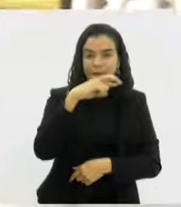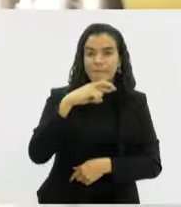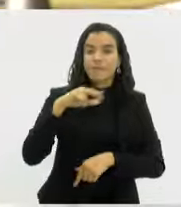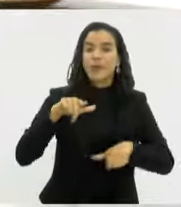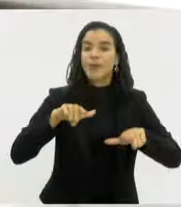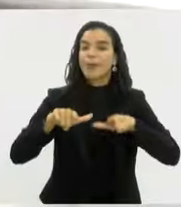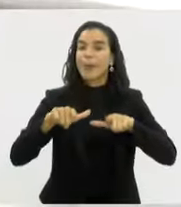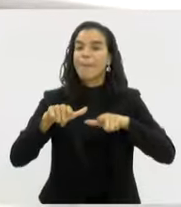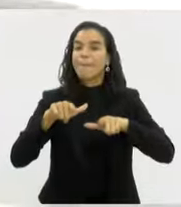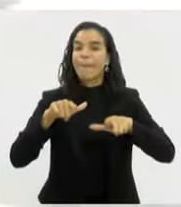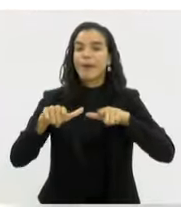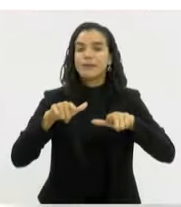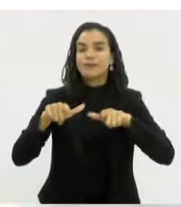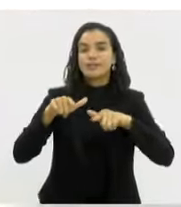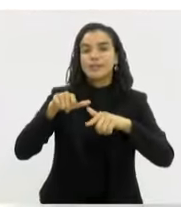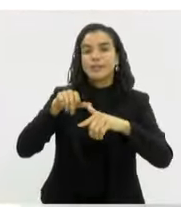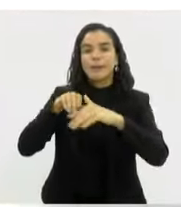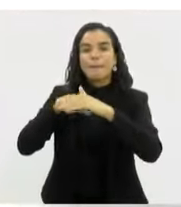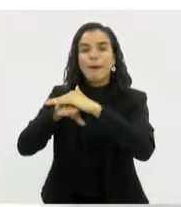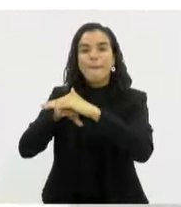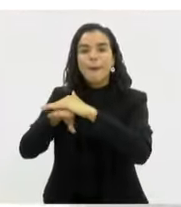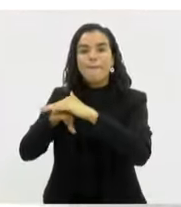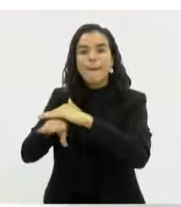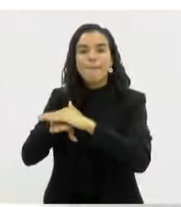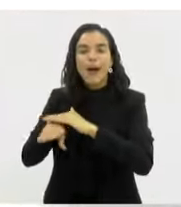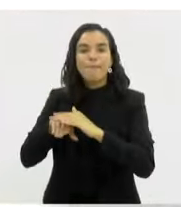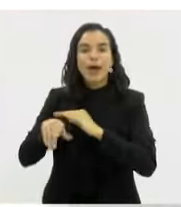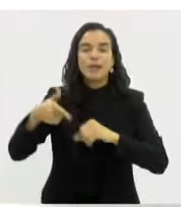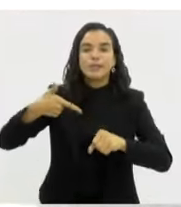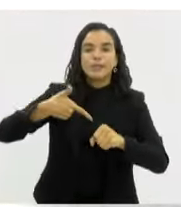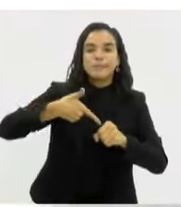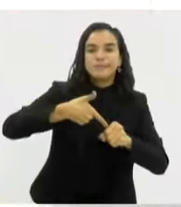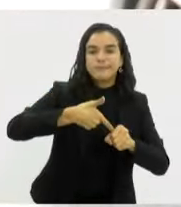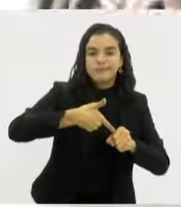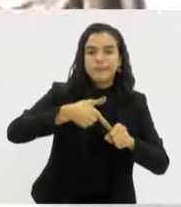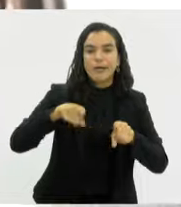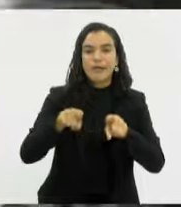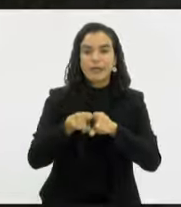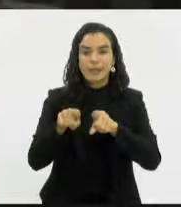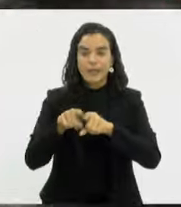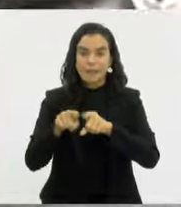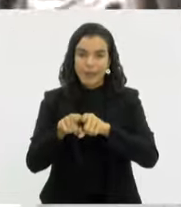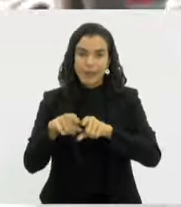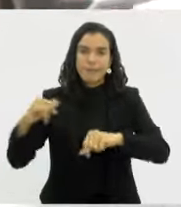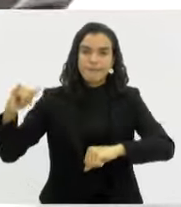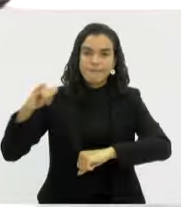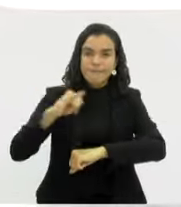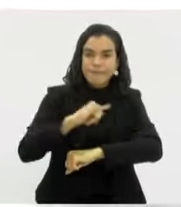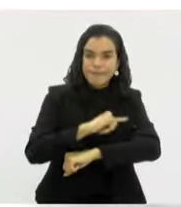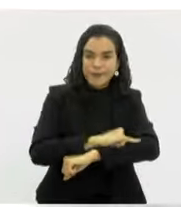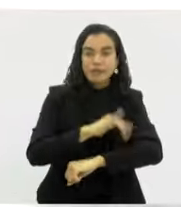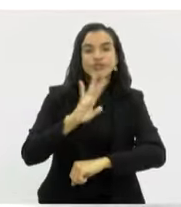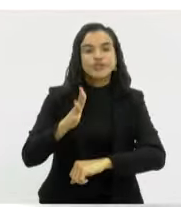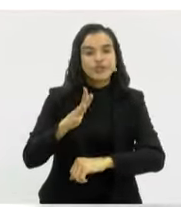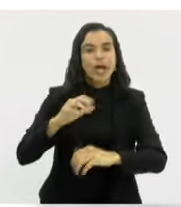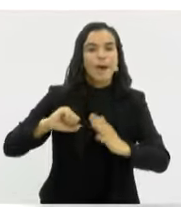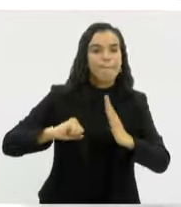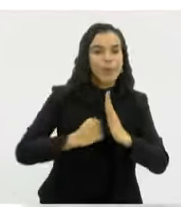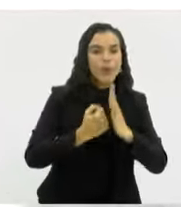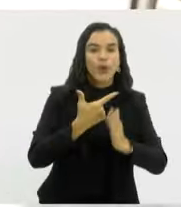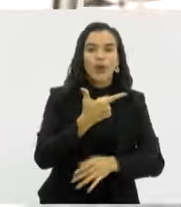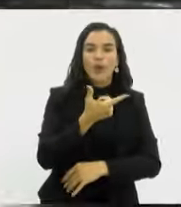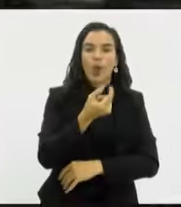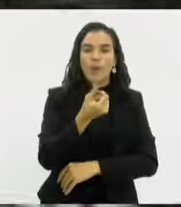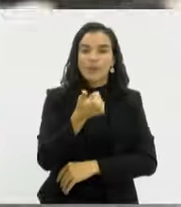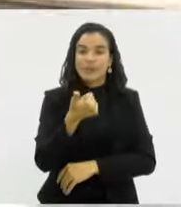de armazenamento de combustível e abastecimento de aeronaves, que foi uma atividade já interditada em 2016.